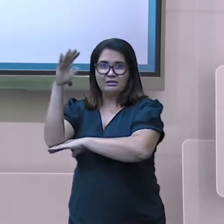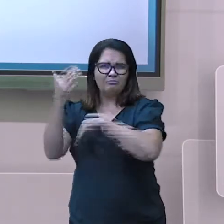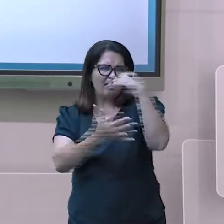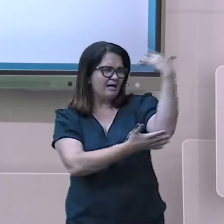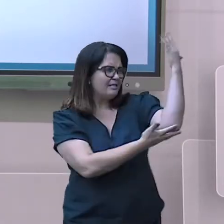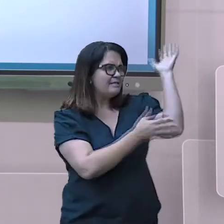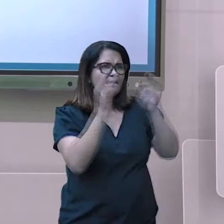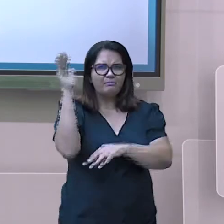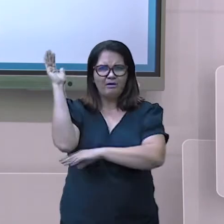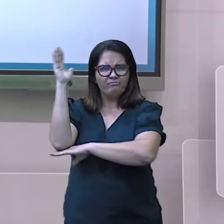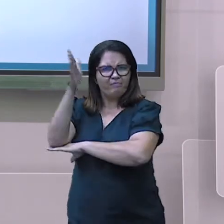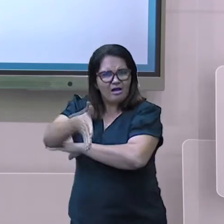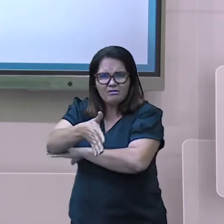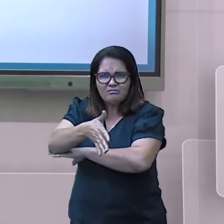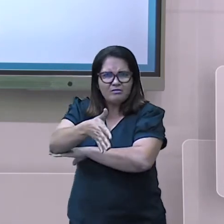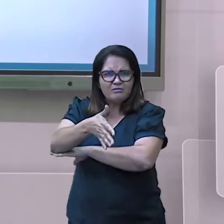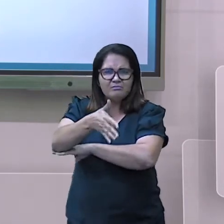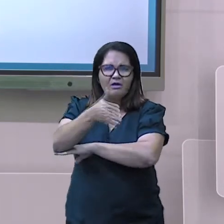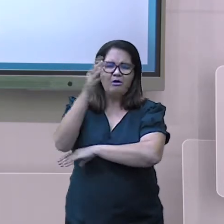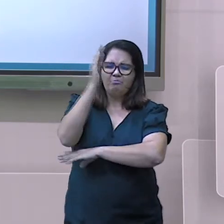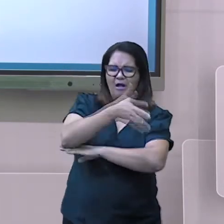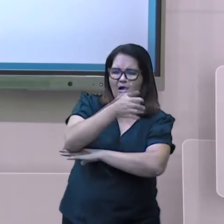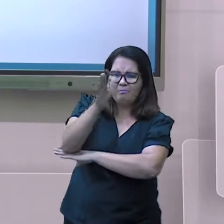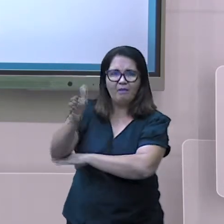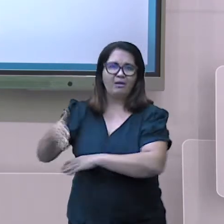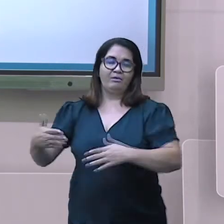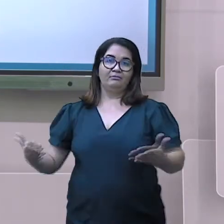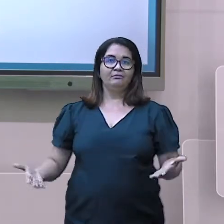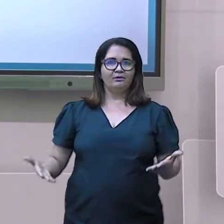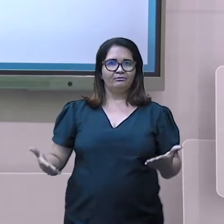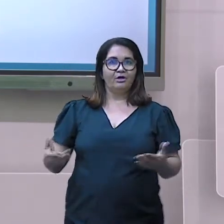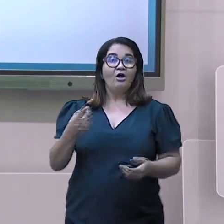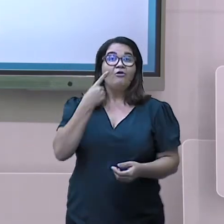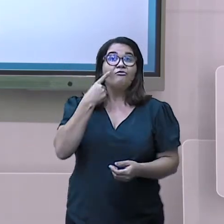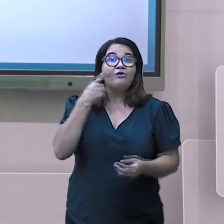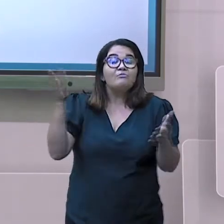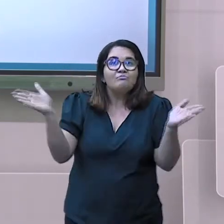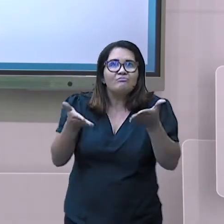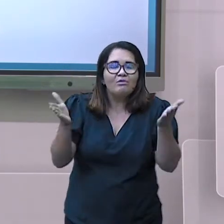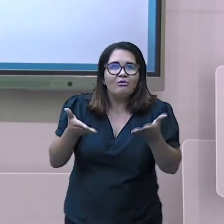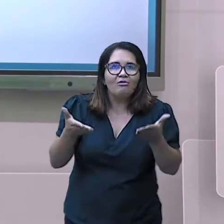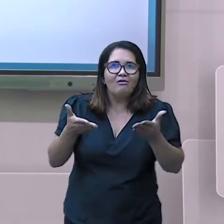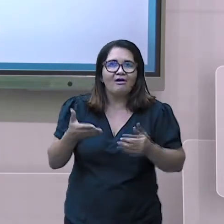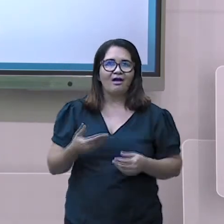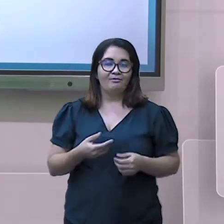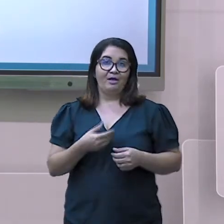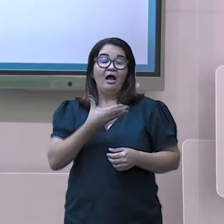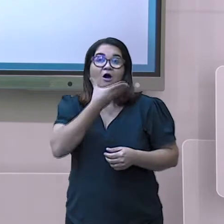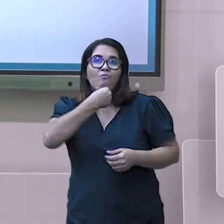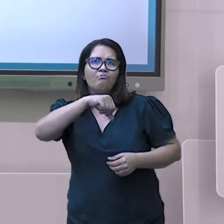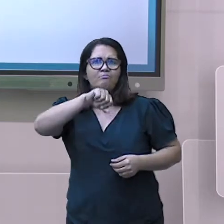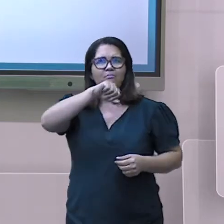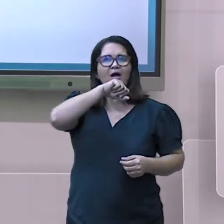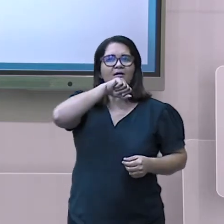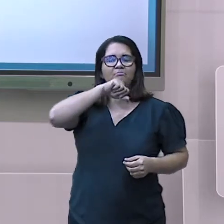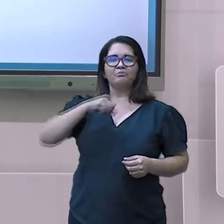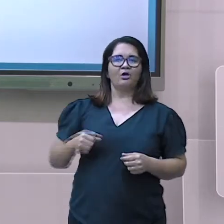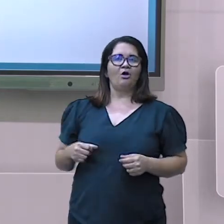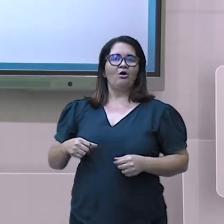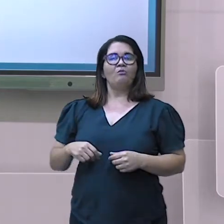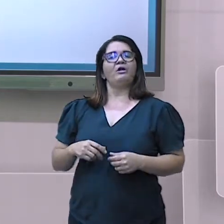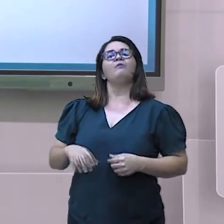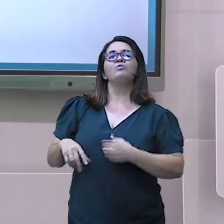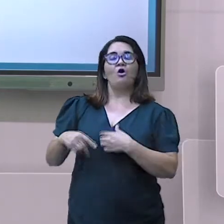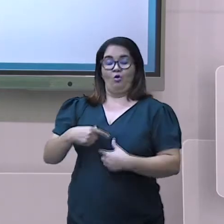Ele é representado por um homem de meia-idade, fumando um charuto e com roupas